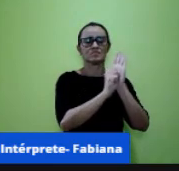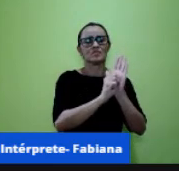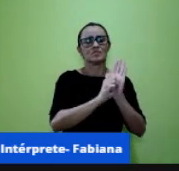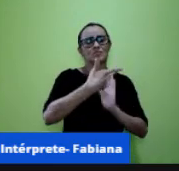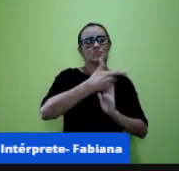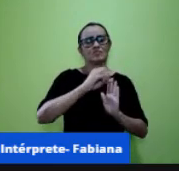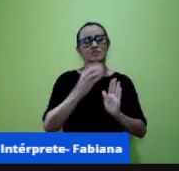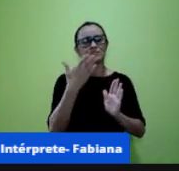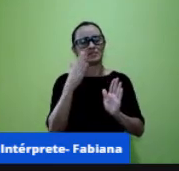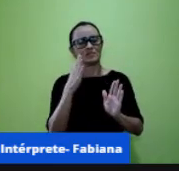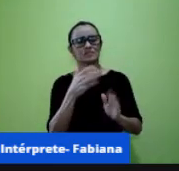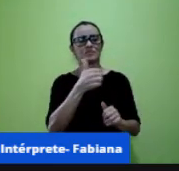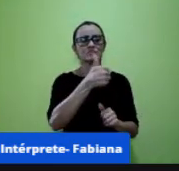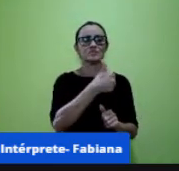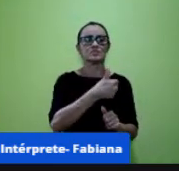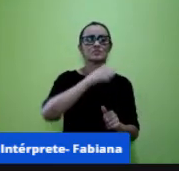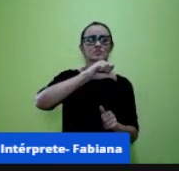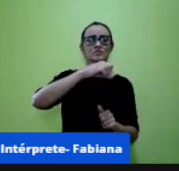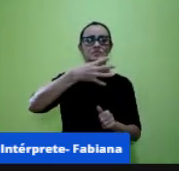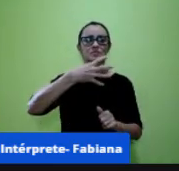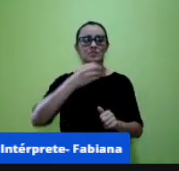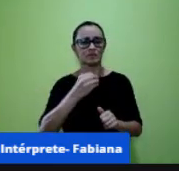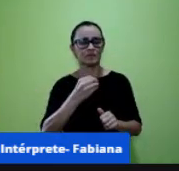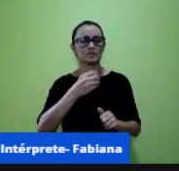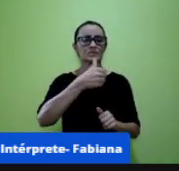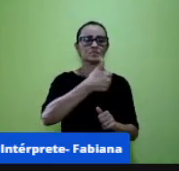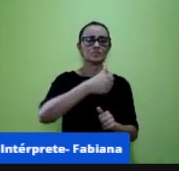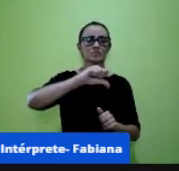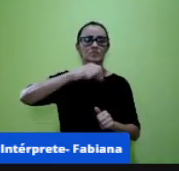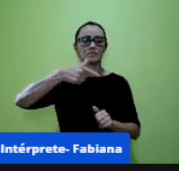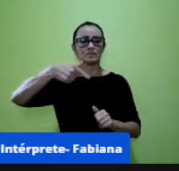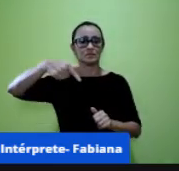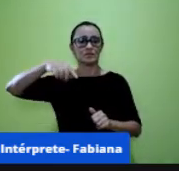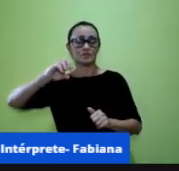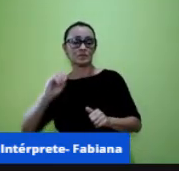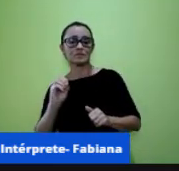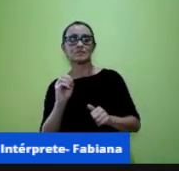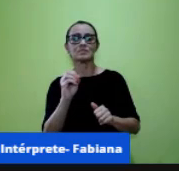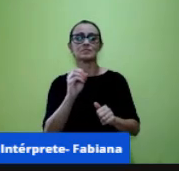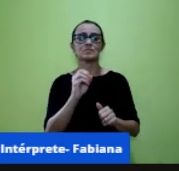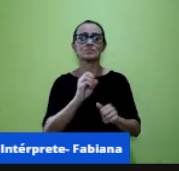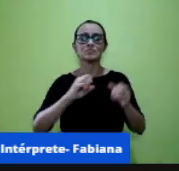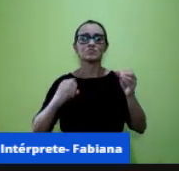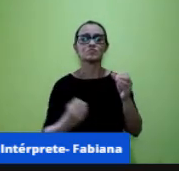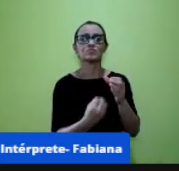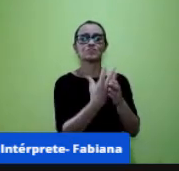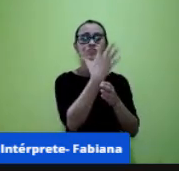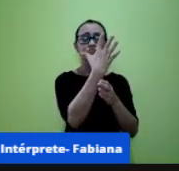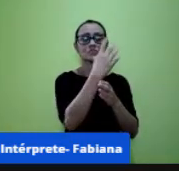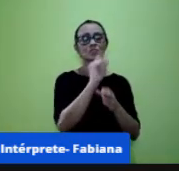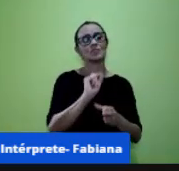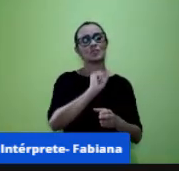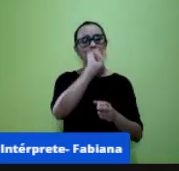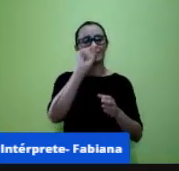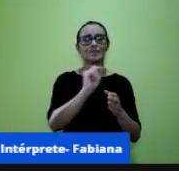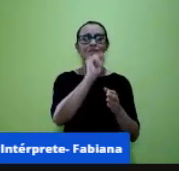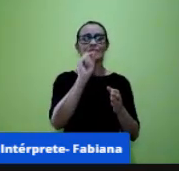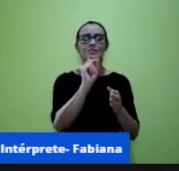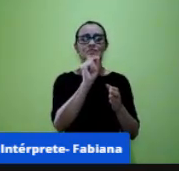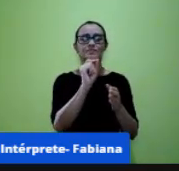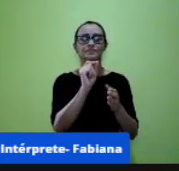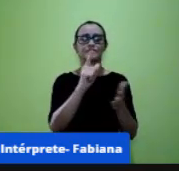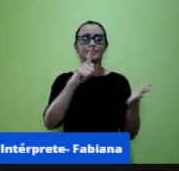1940 70 né veio a questão da tecnologia da impressão né então apareceu os